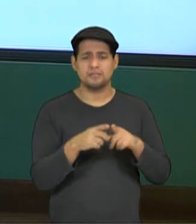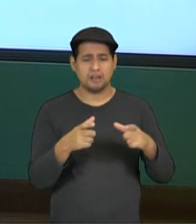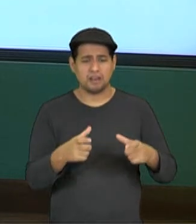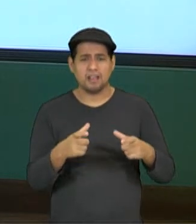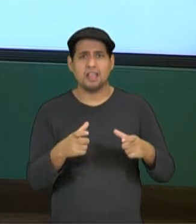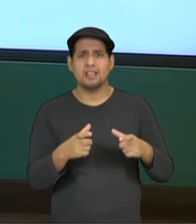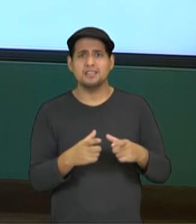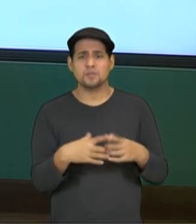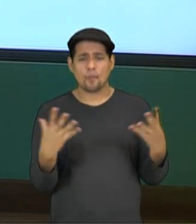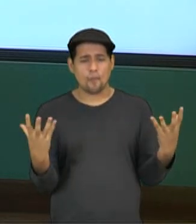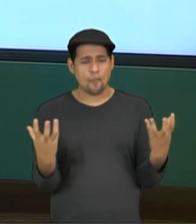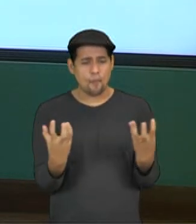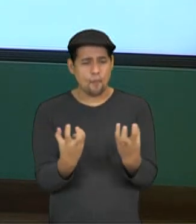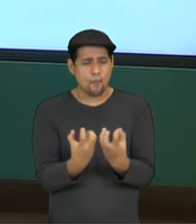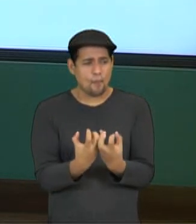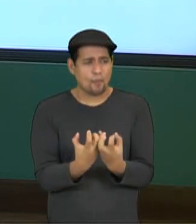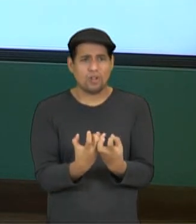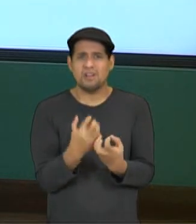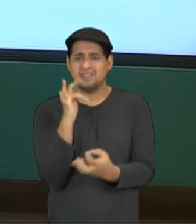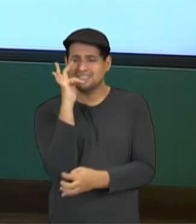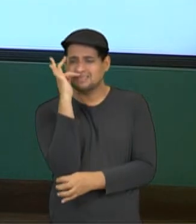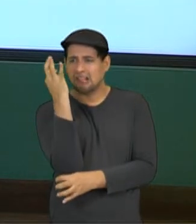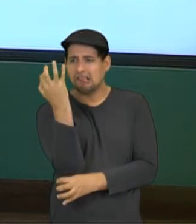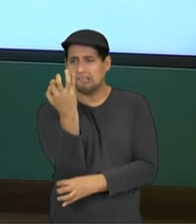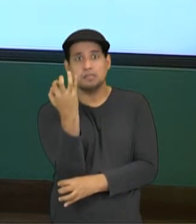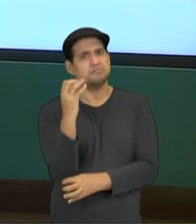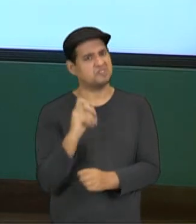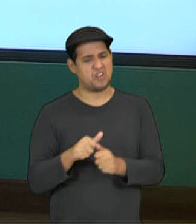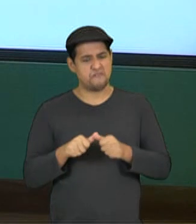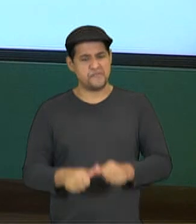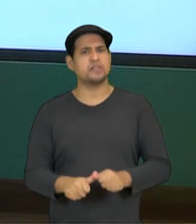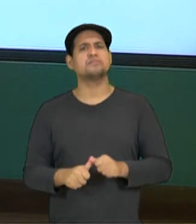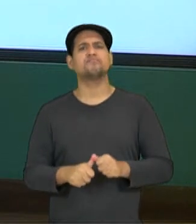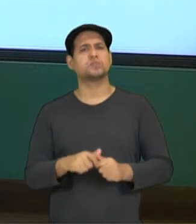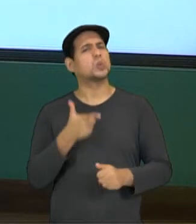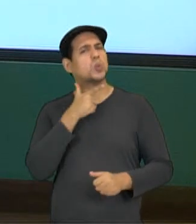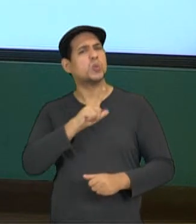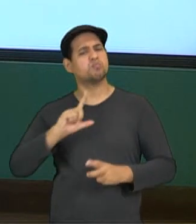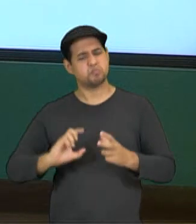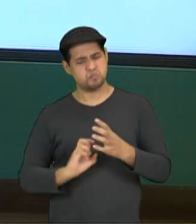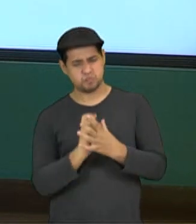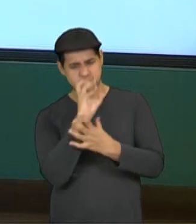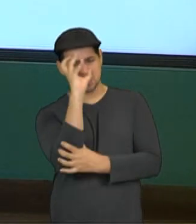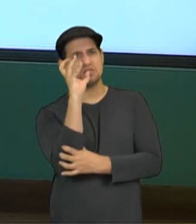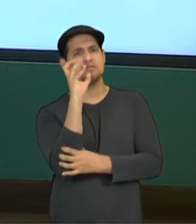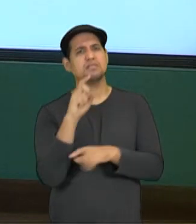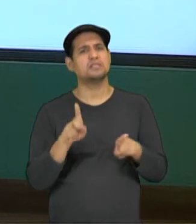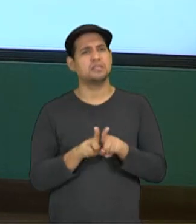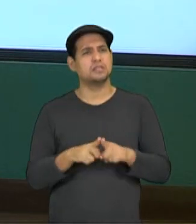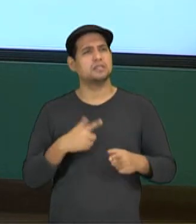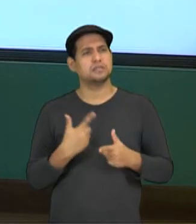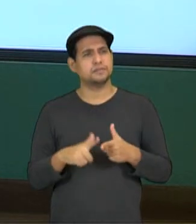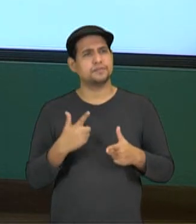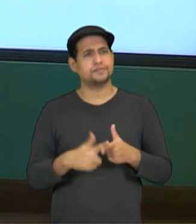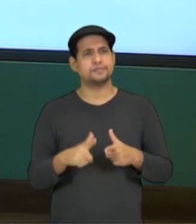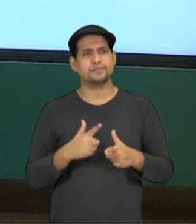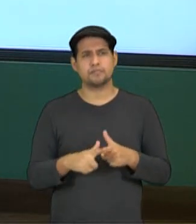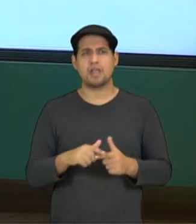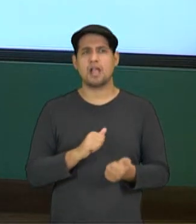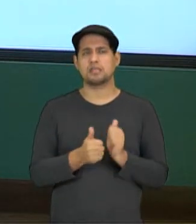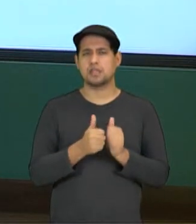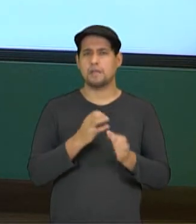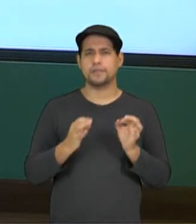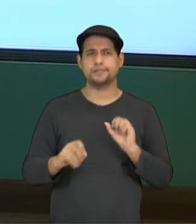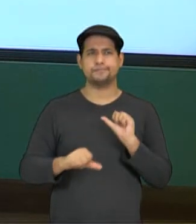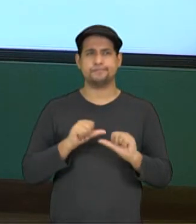seco, em que ela teria e não teria as condições de germinar e ela consegue superar as adversidades, ela se adapta às